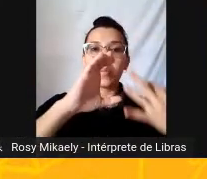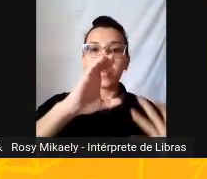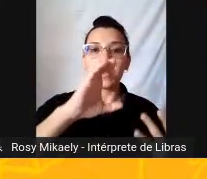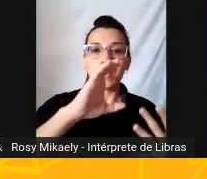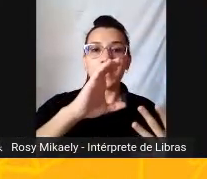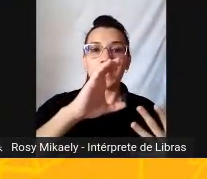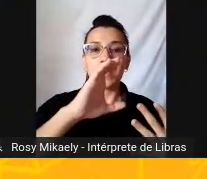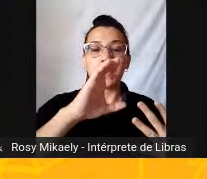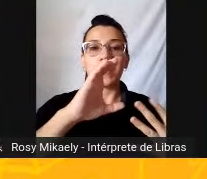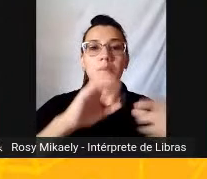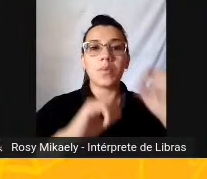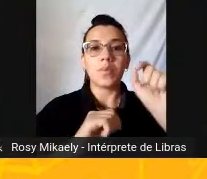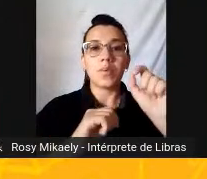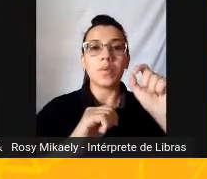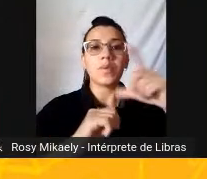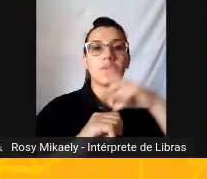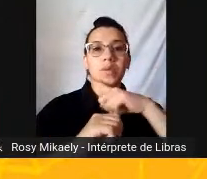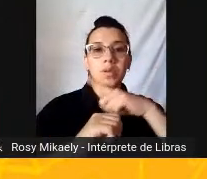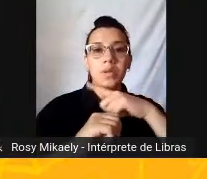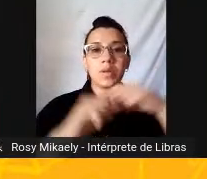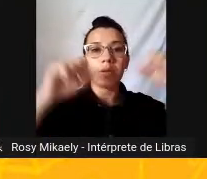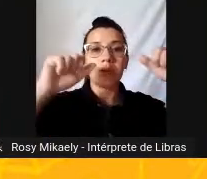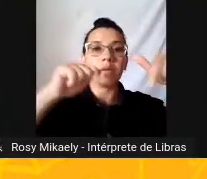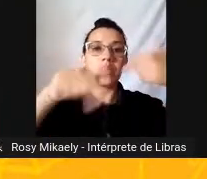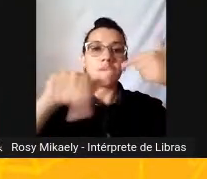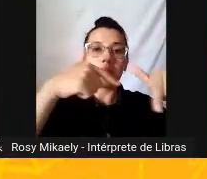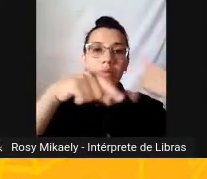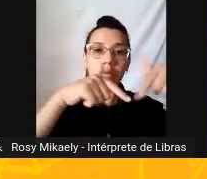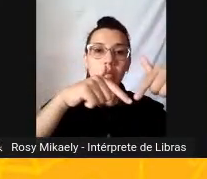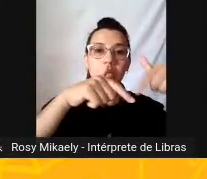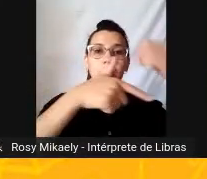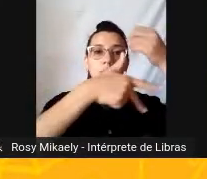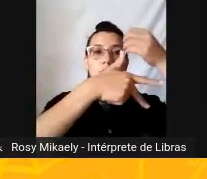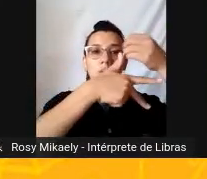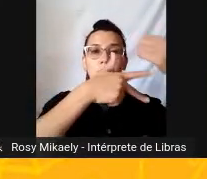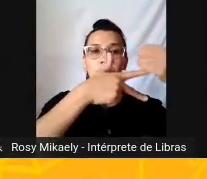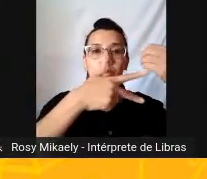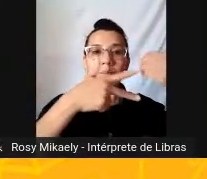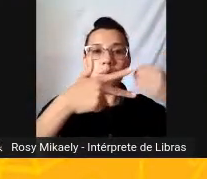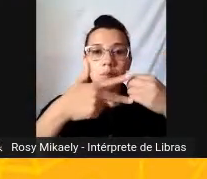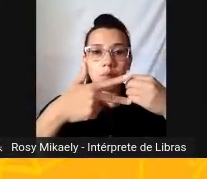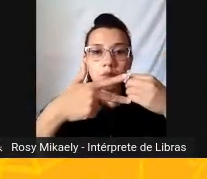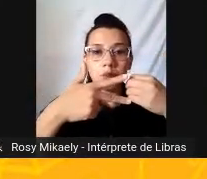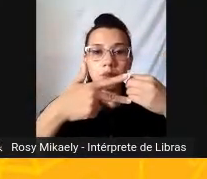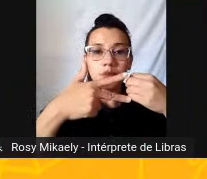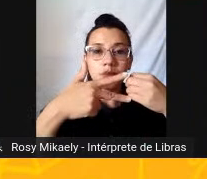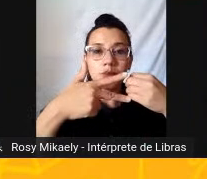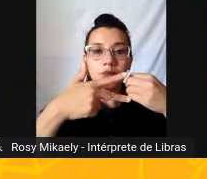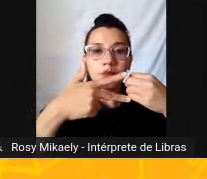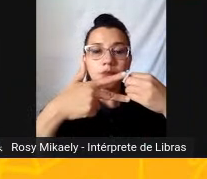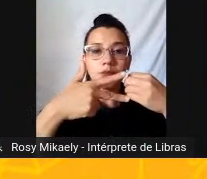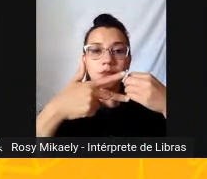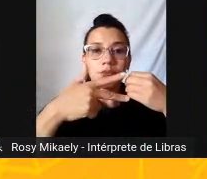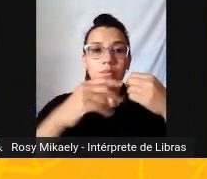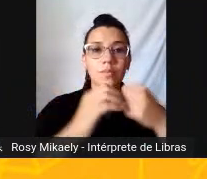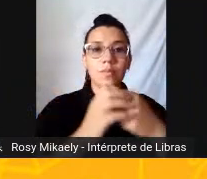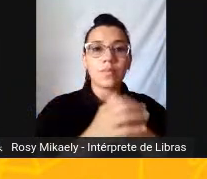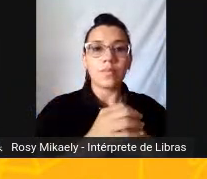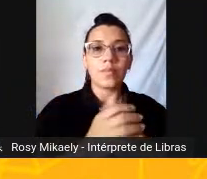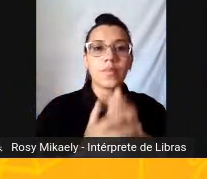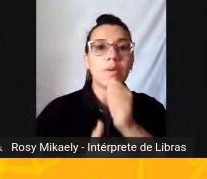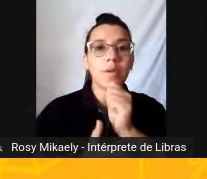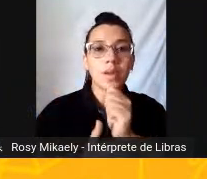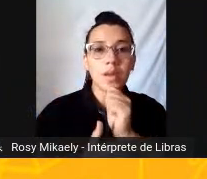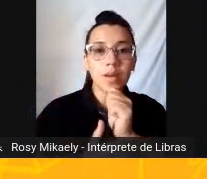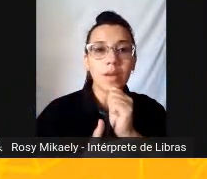um período inteiro de quatro horas, e acho que nem se esgotava ainda. Aqui foi muito resumido, mas